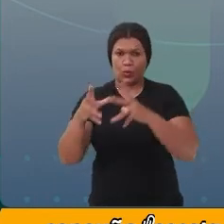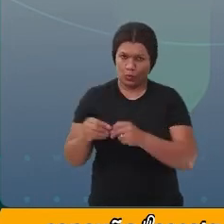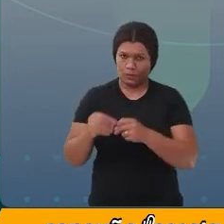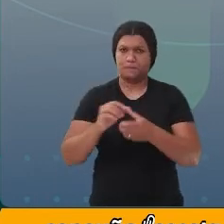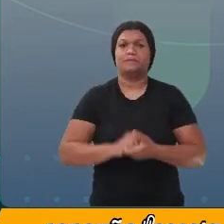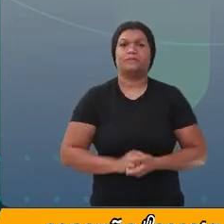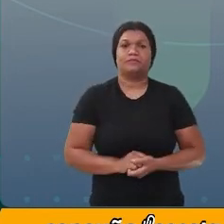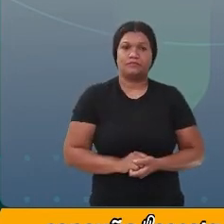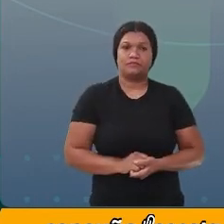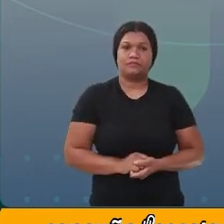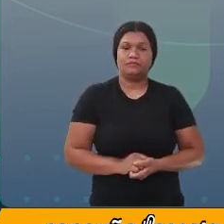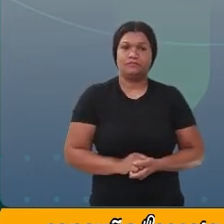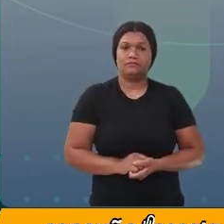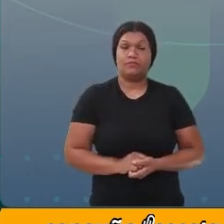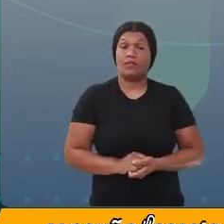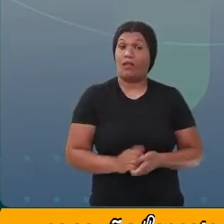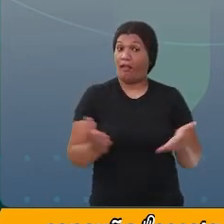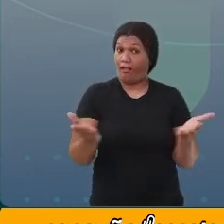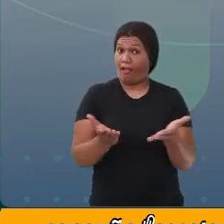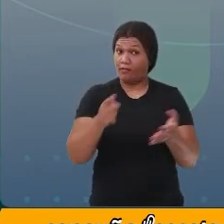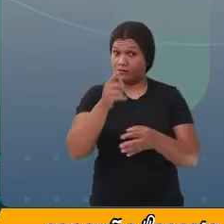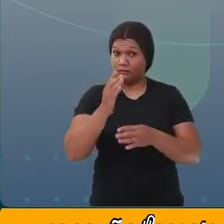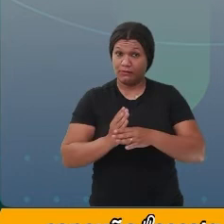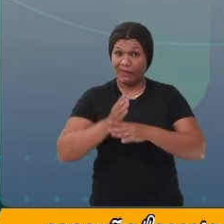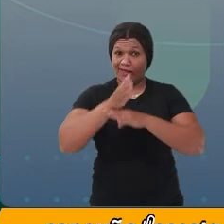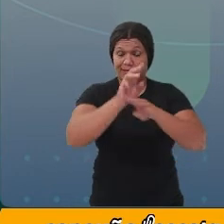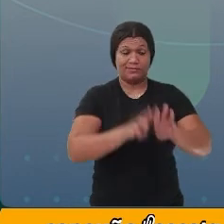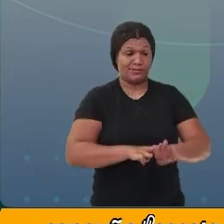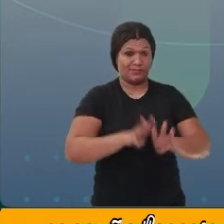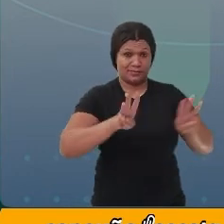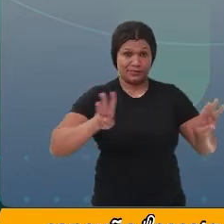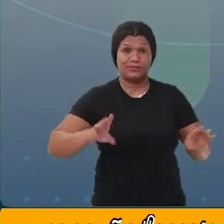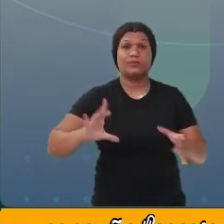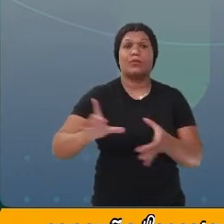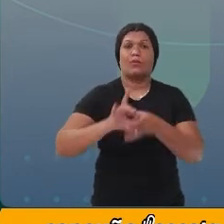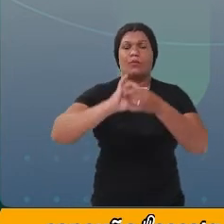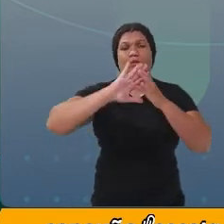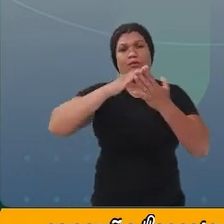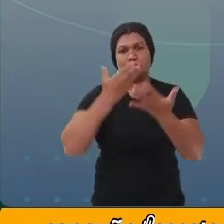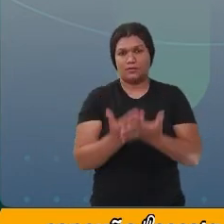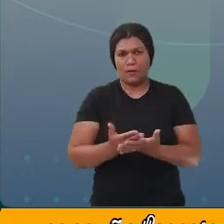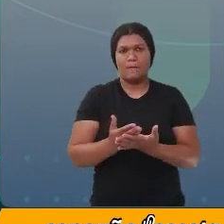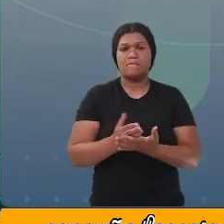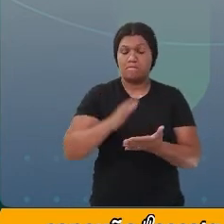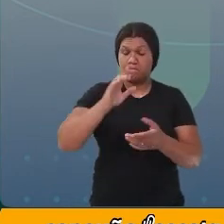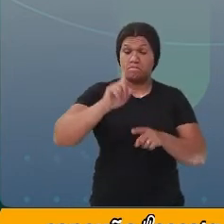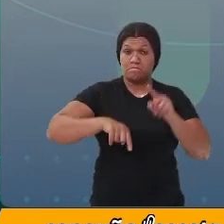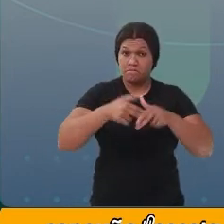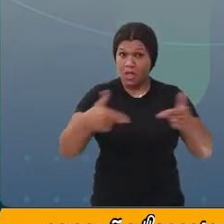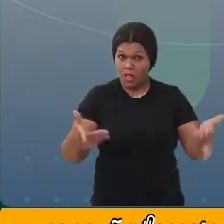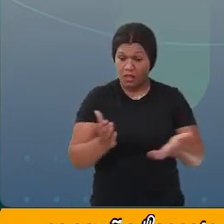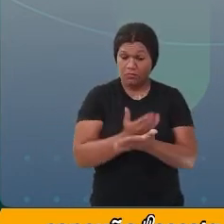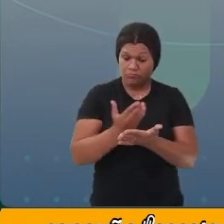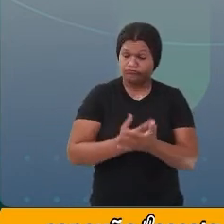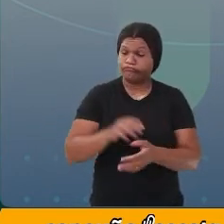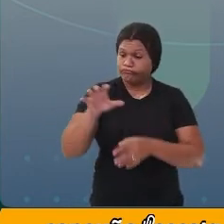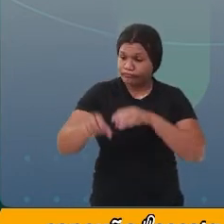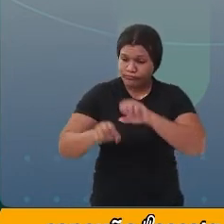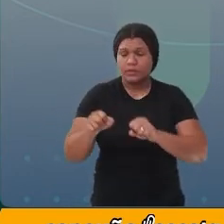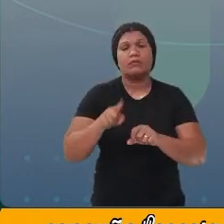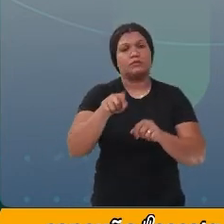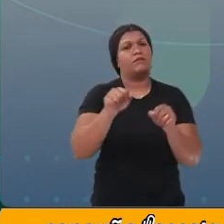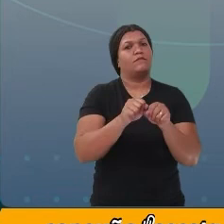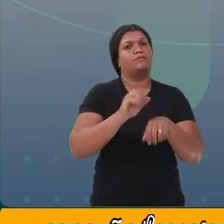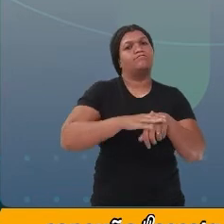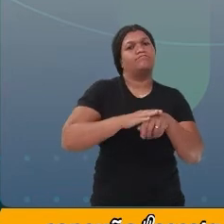Vamos lá no portal Conexão Escola. Pegue o seu material e realize